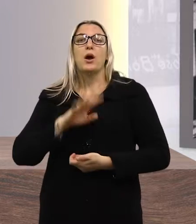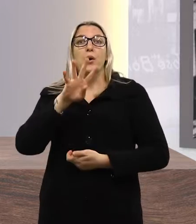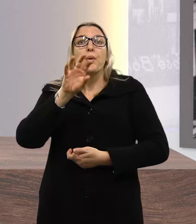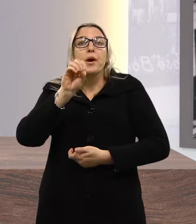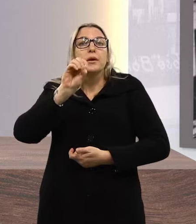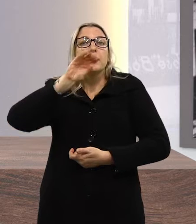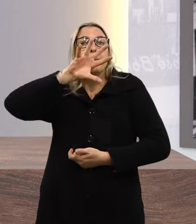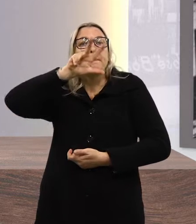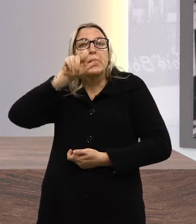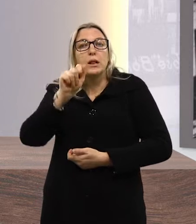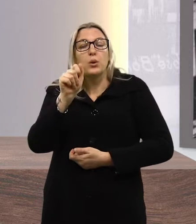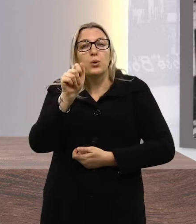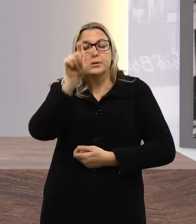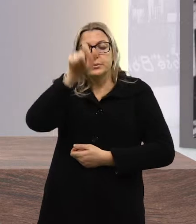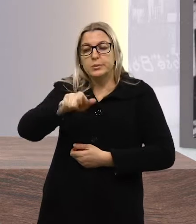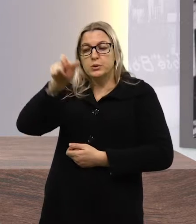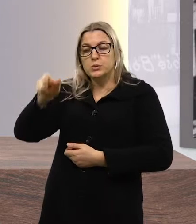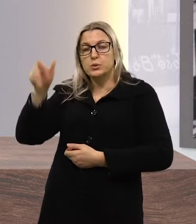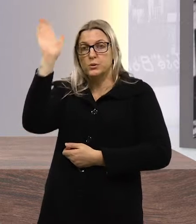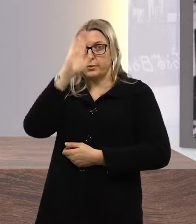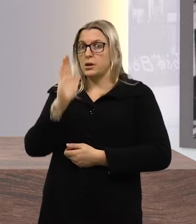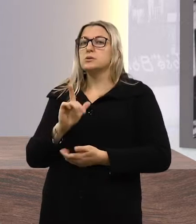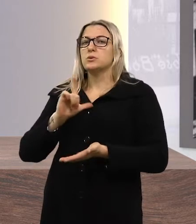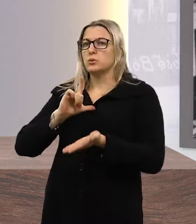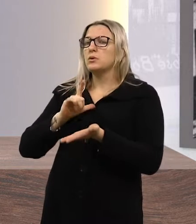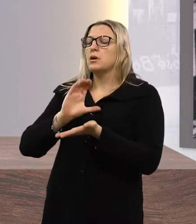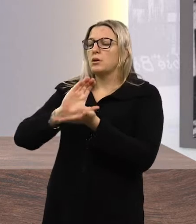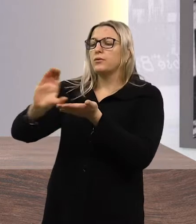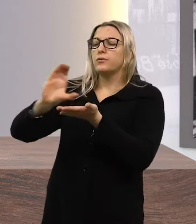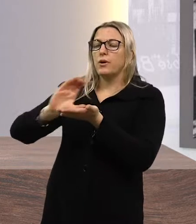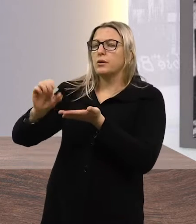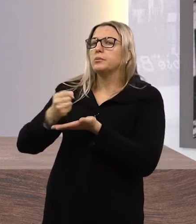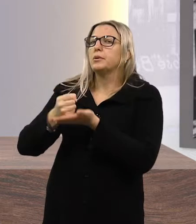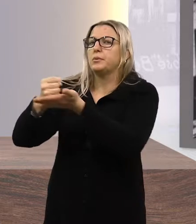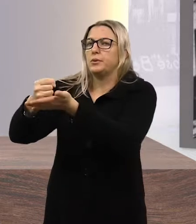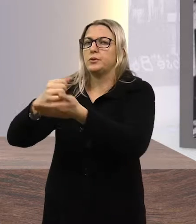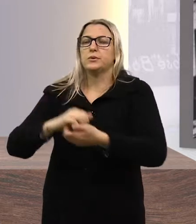Cerca de 40 milhões de brasileiros vão receber o benefício.